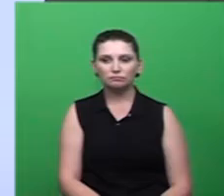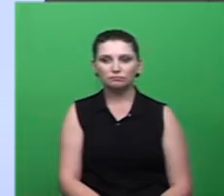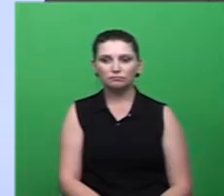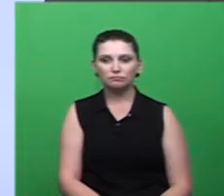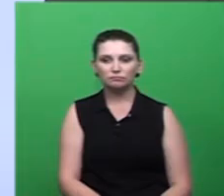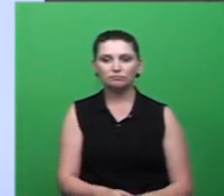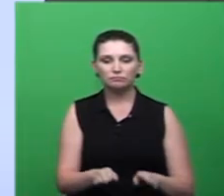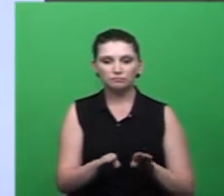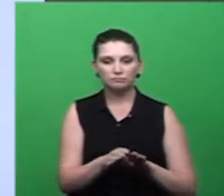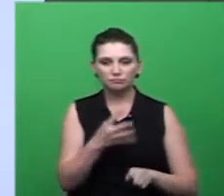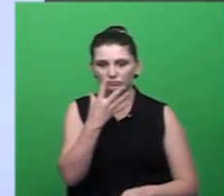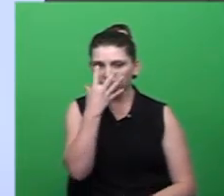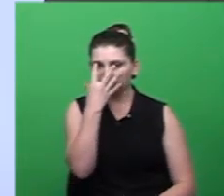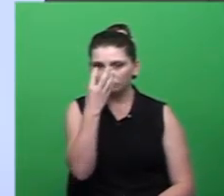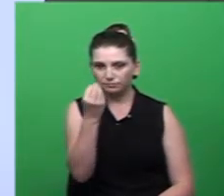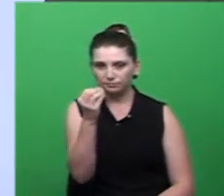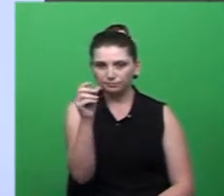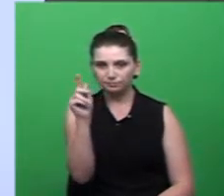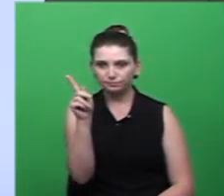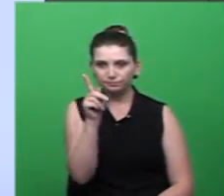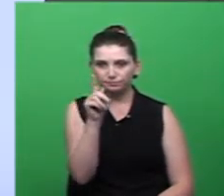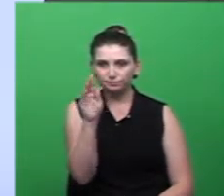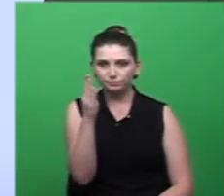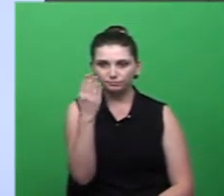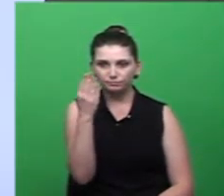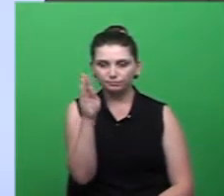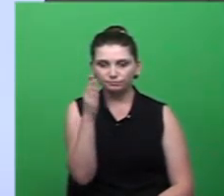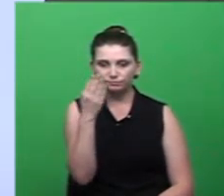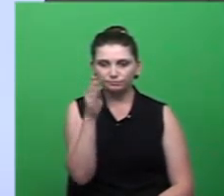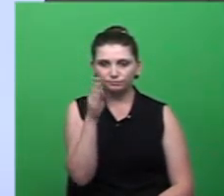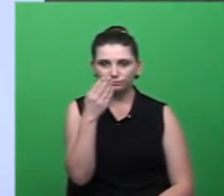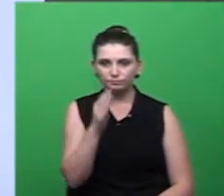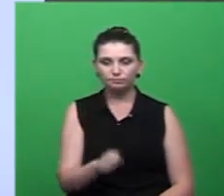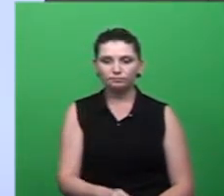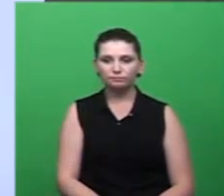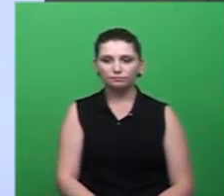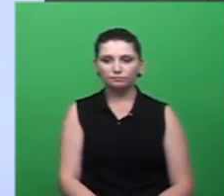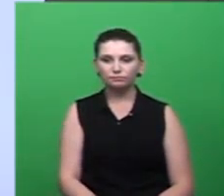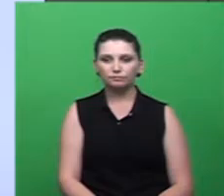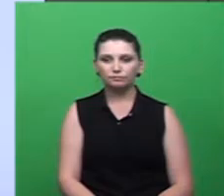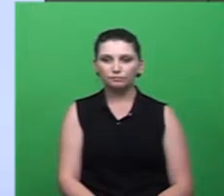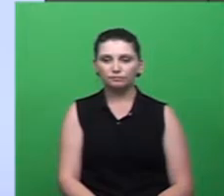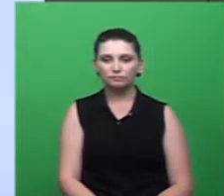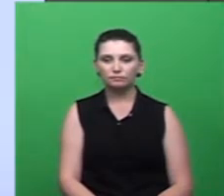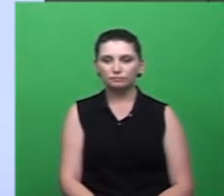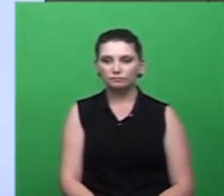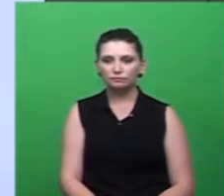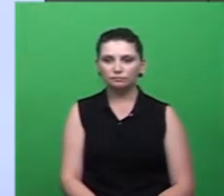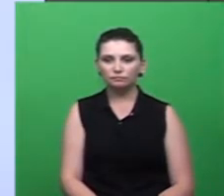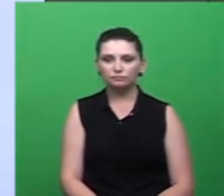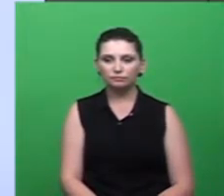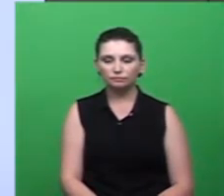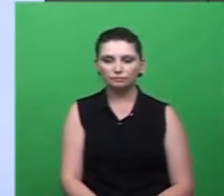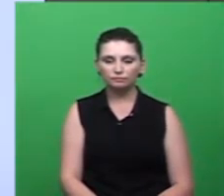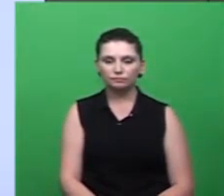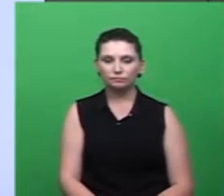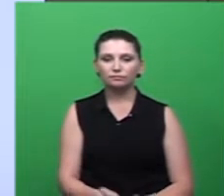bióloga Mariana Montovani, que, então, ela proferiu a palestra de capacitação para os diretores,